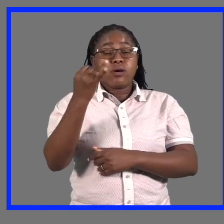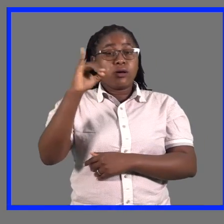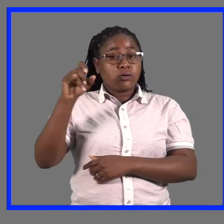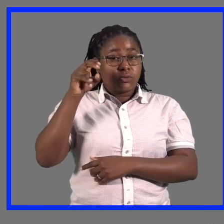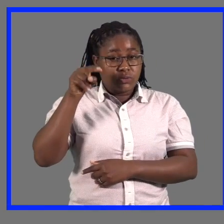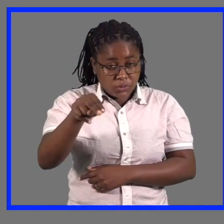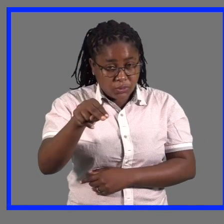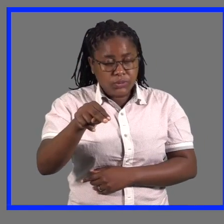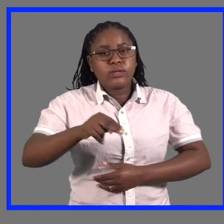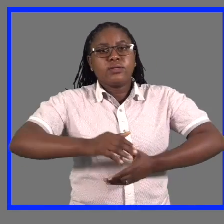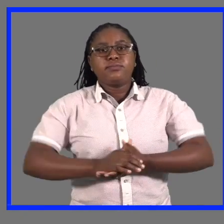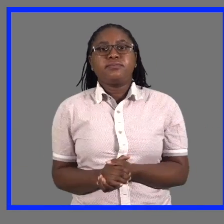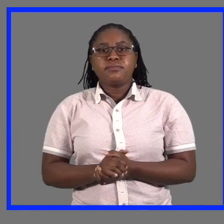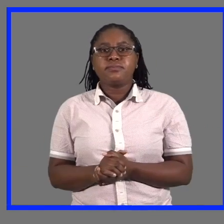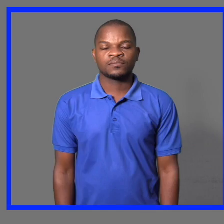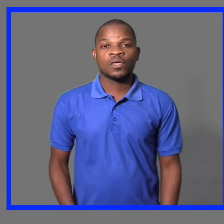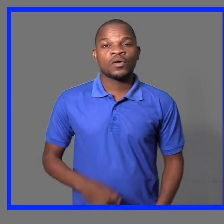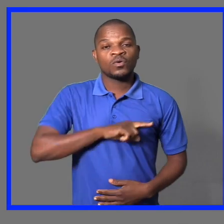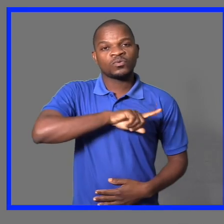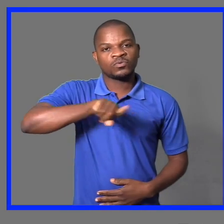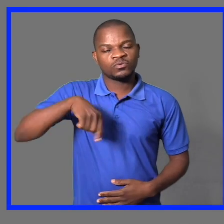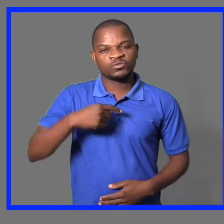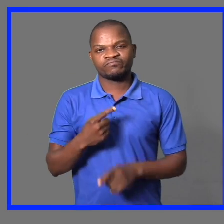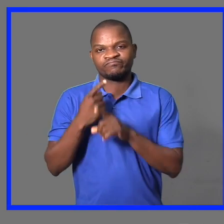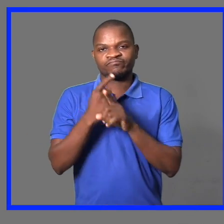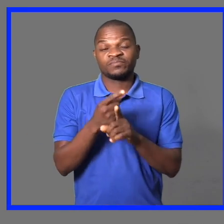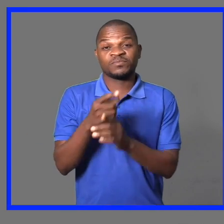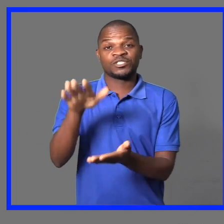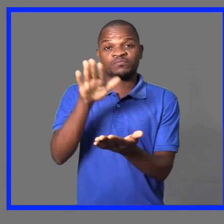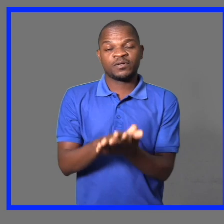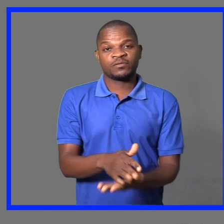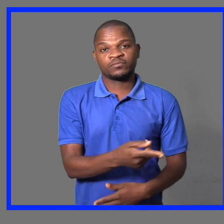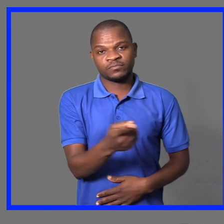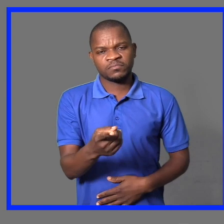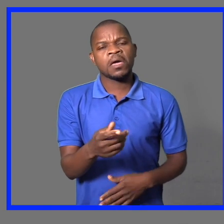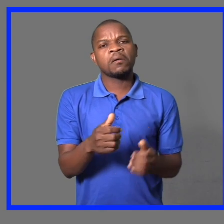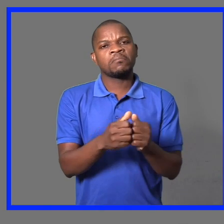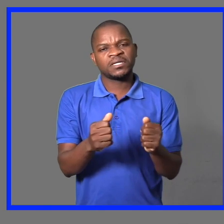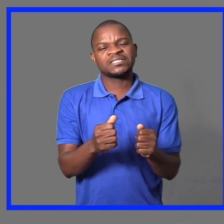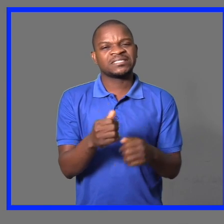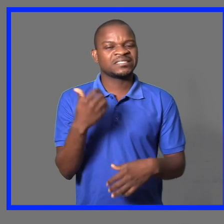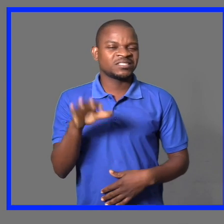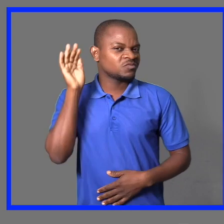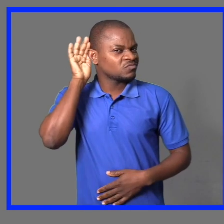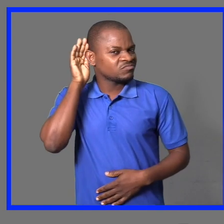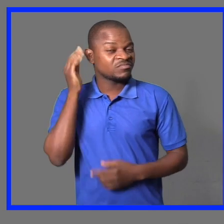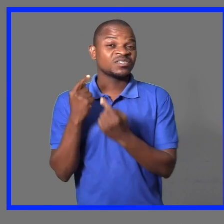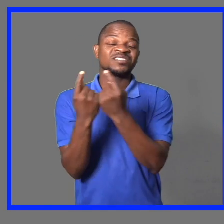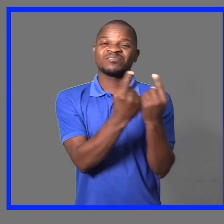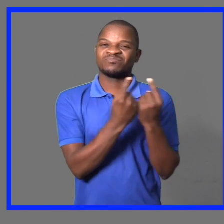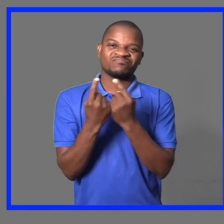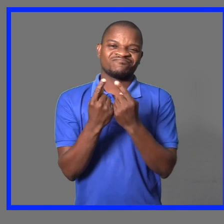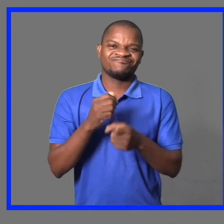celebrado a 13 de junho. Estamos neste lugar, apesar da pandemia que afinge a sociedade,